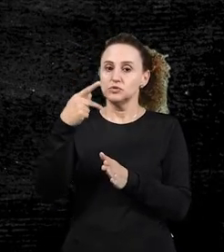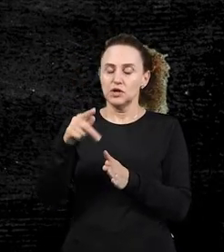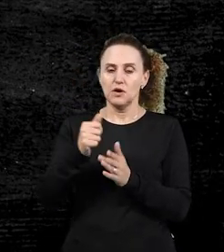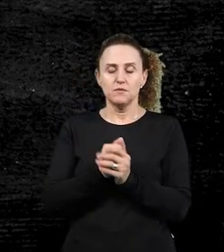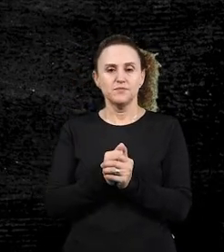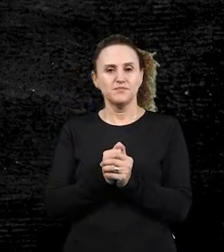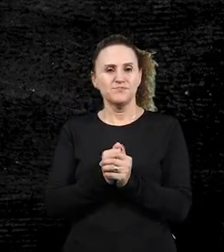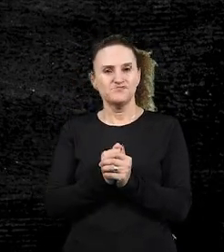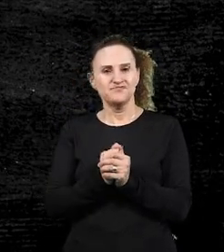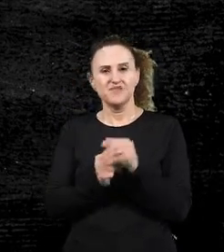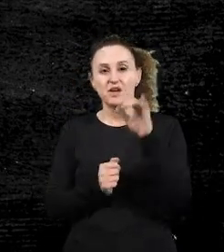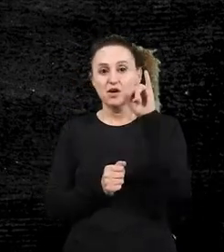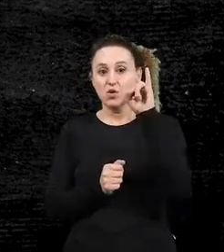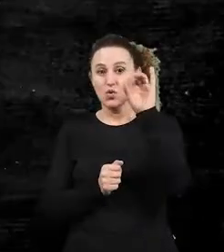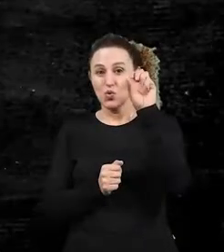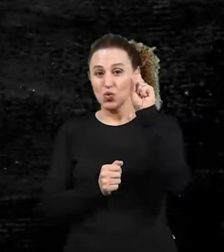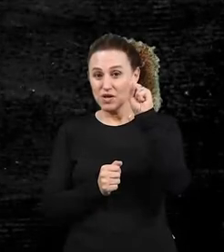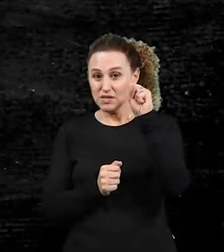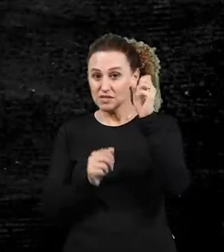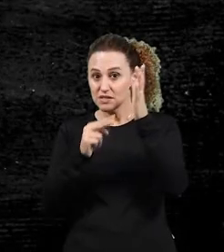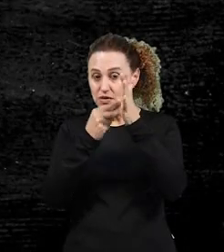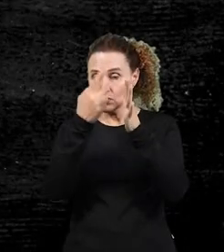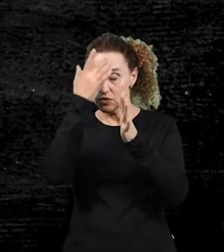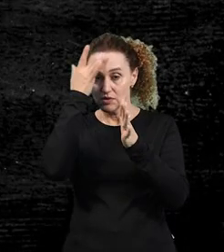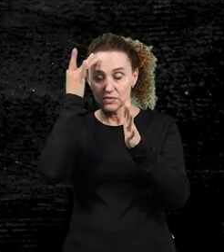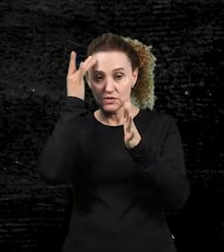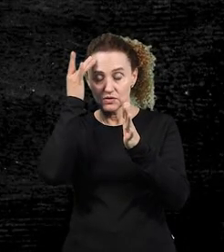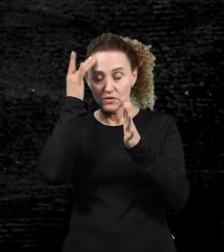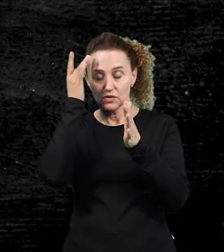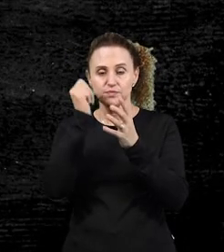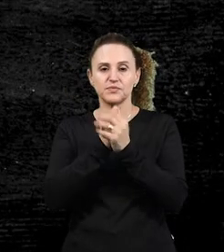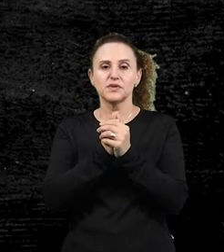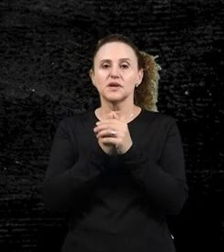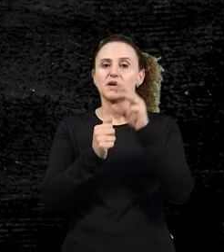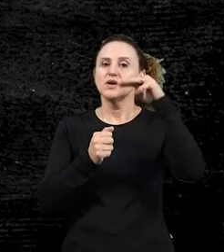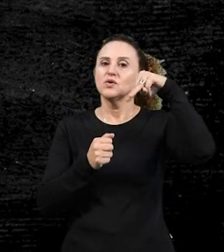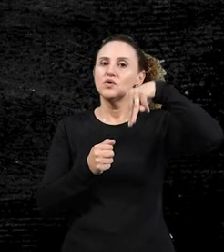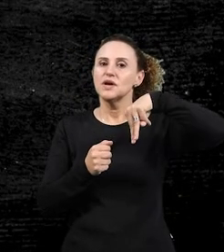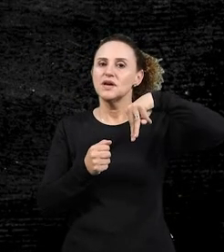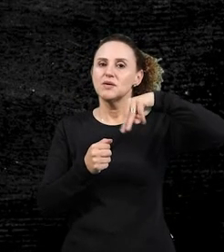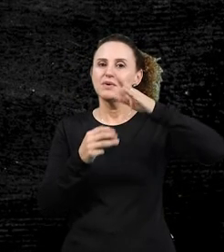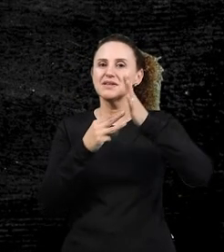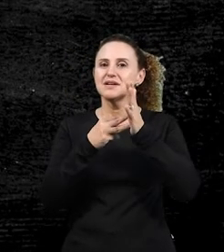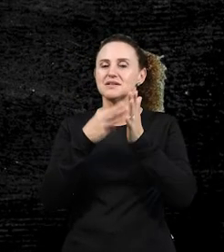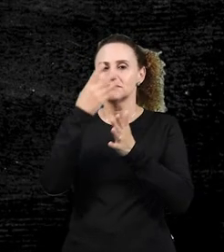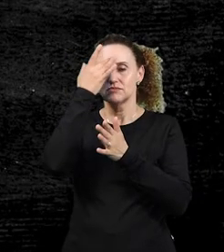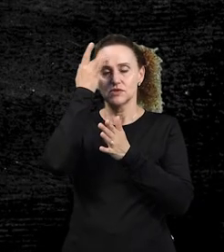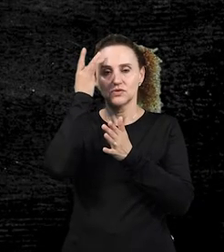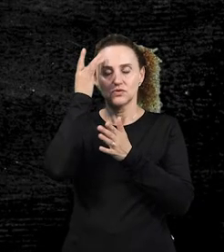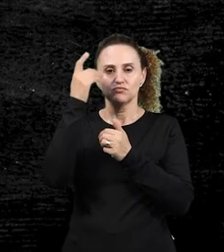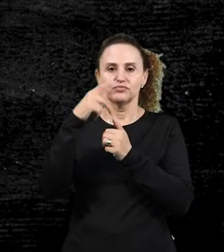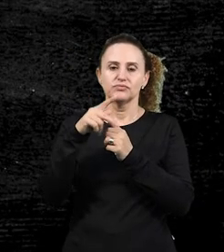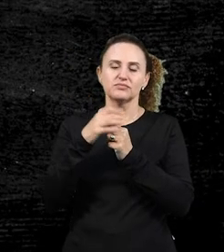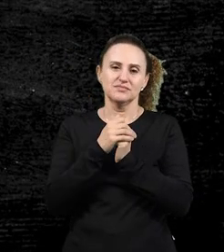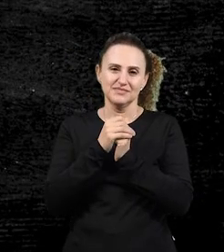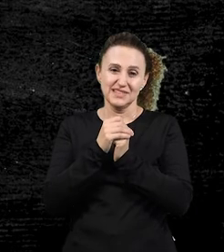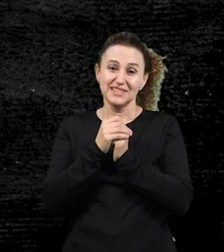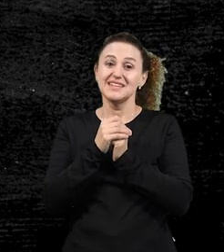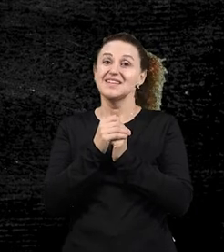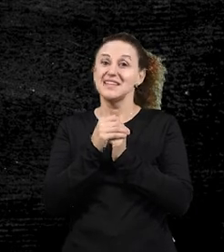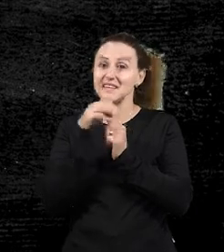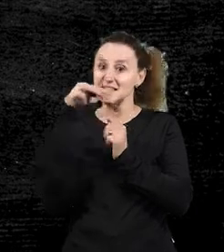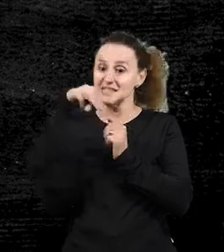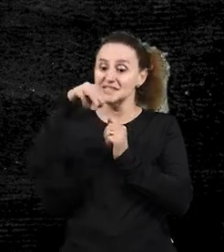o is, segunda pessoa do plural, e o m, a terceira pessoa do plural. Então, são esses